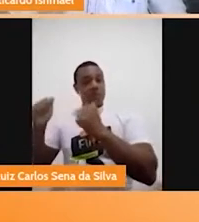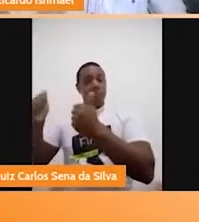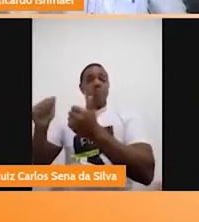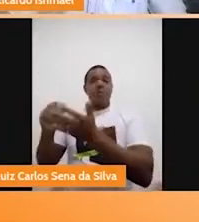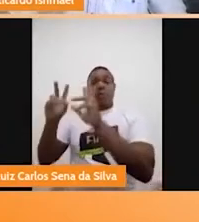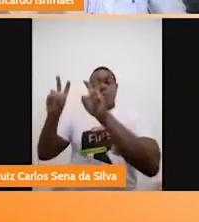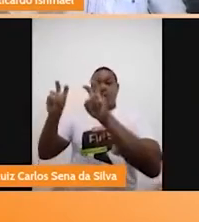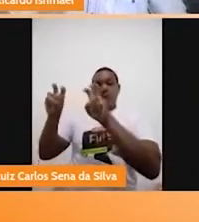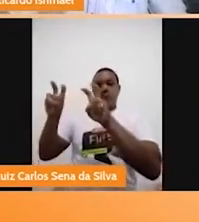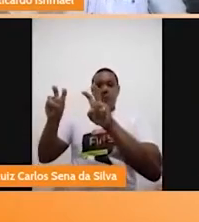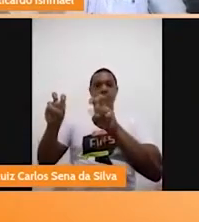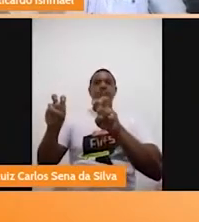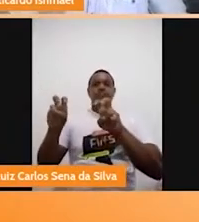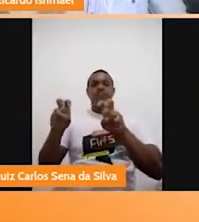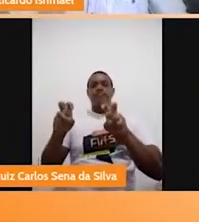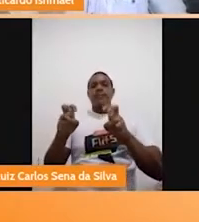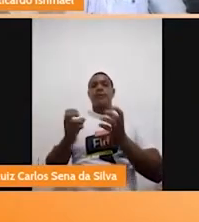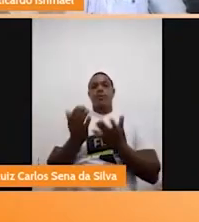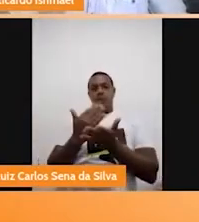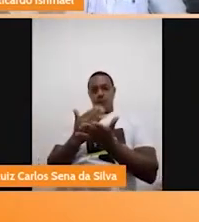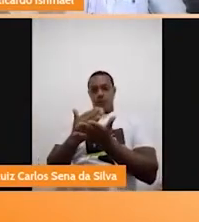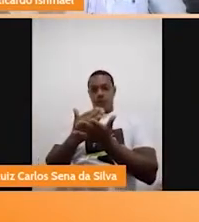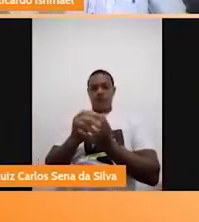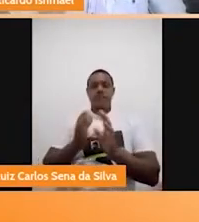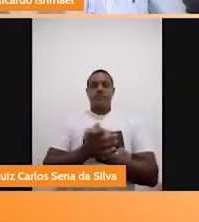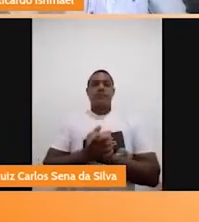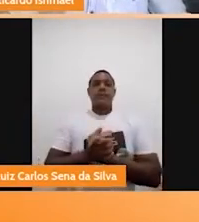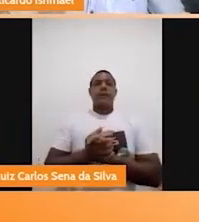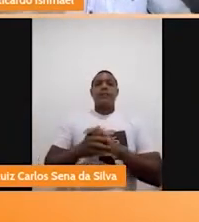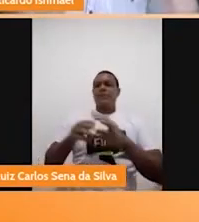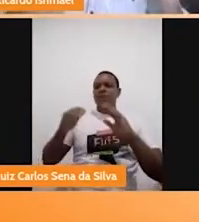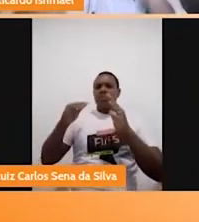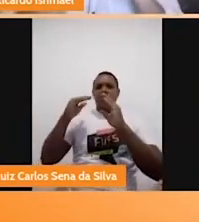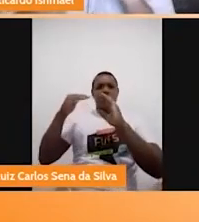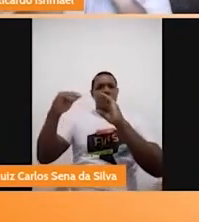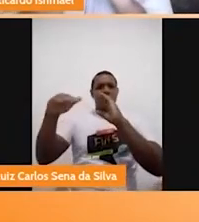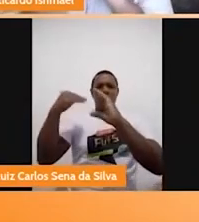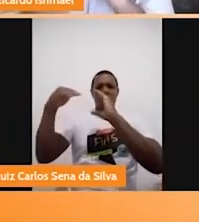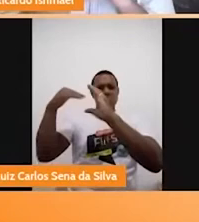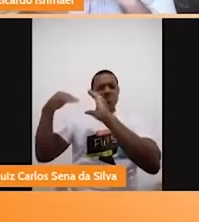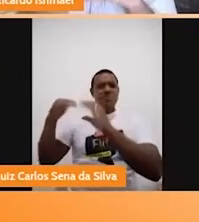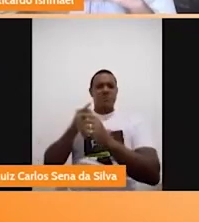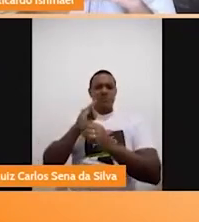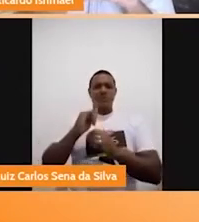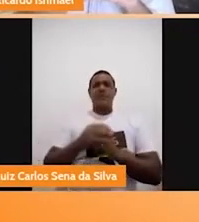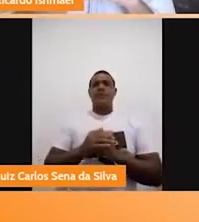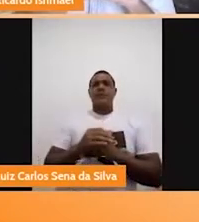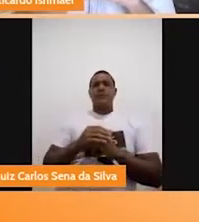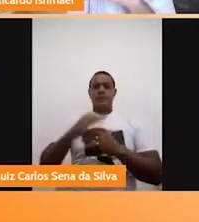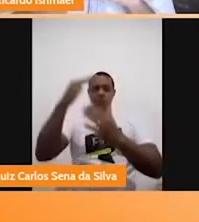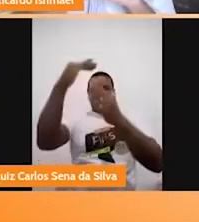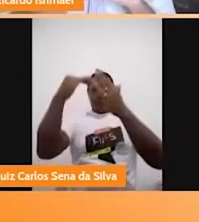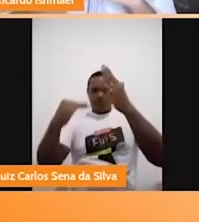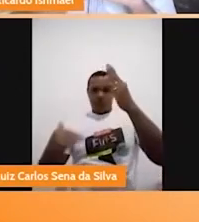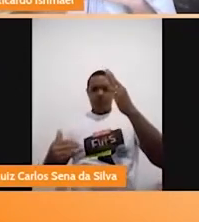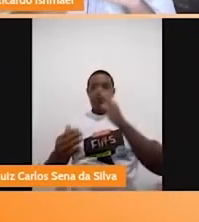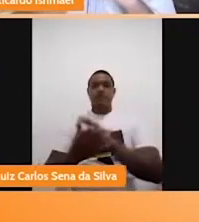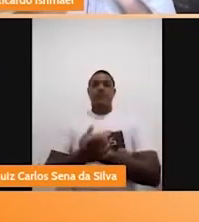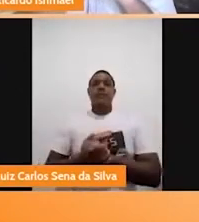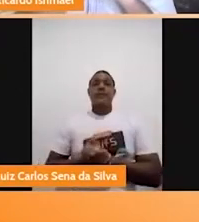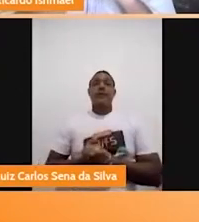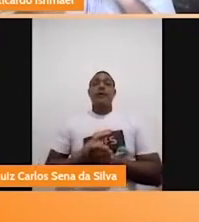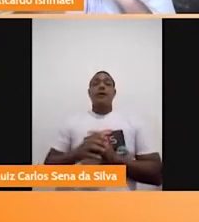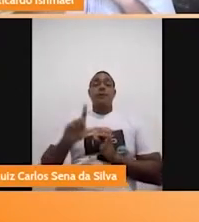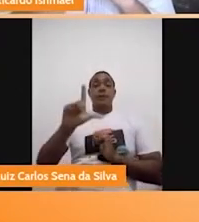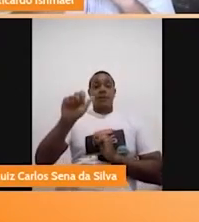E está aqui muita mensagem, está passando rapidinho, mas vamos lá. Sim. Lá lá, eu acho que ela é apaixonante, tudo que